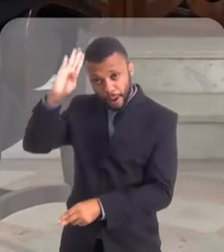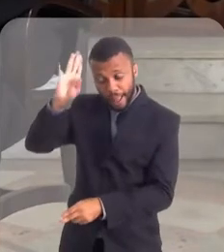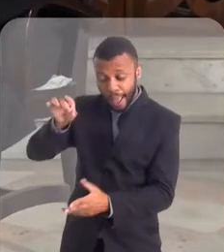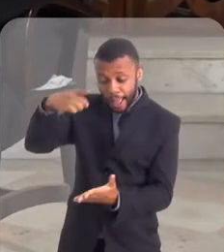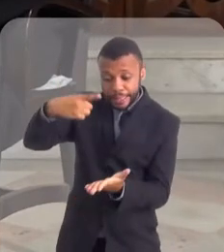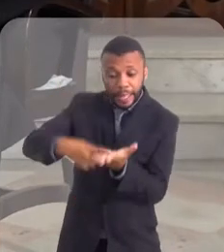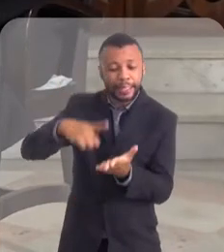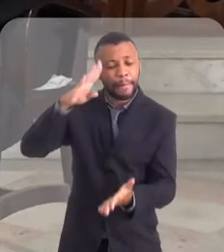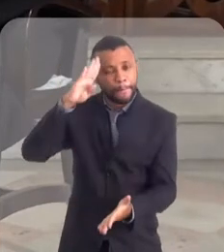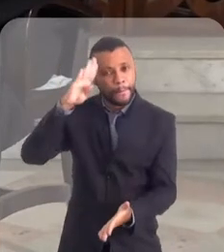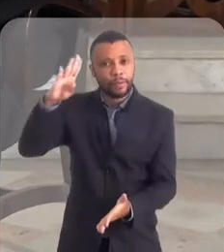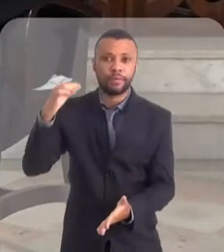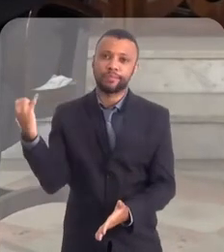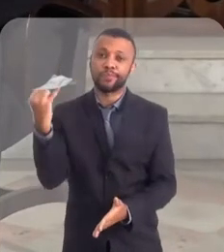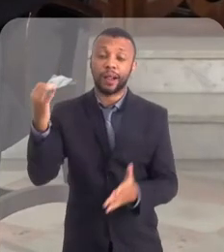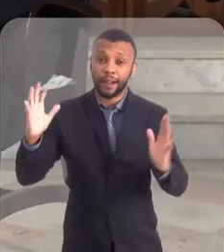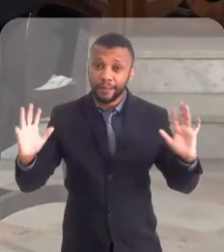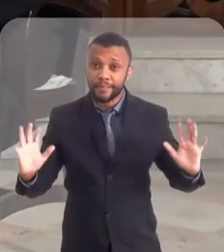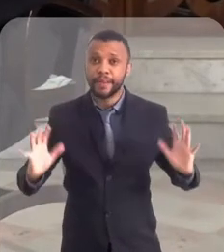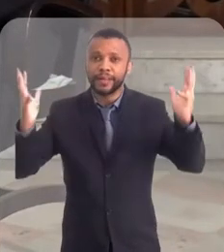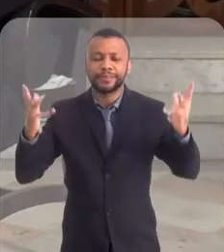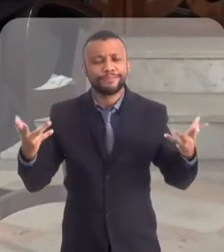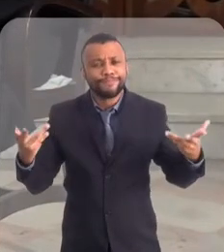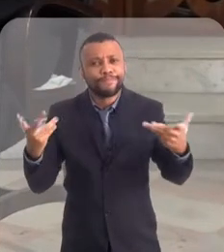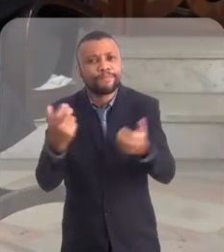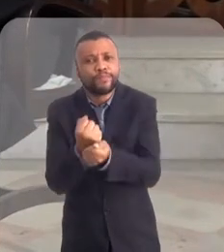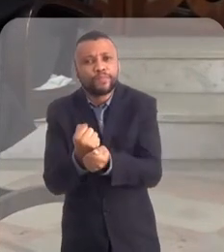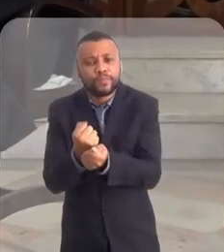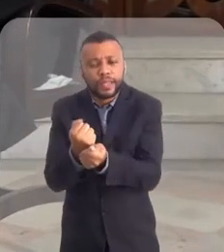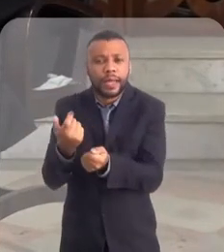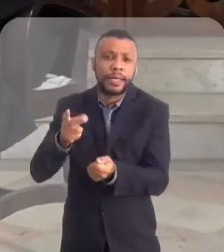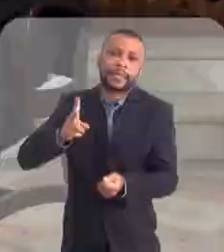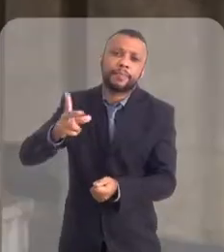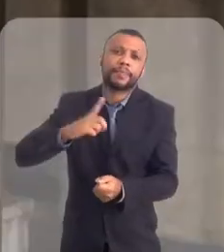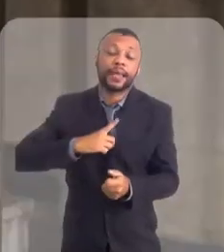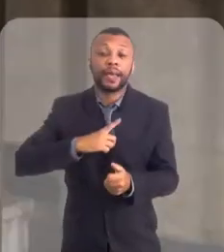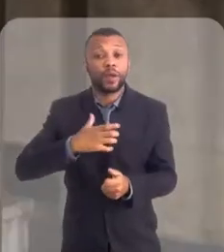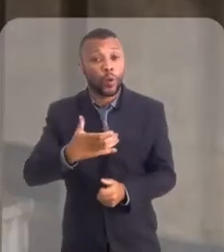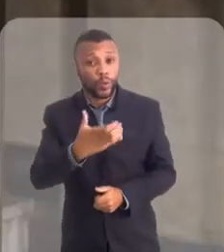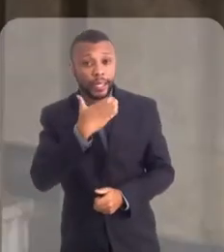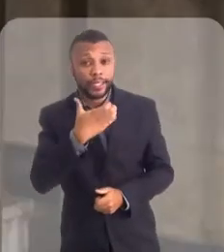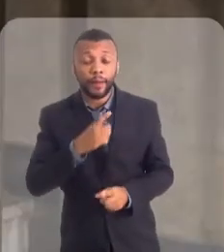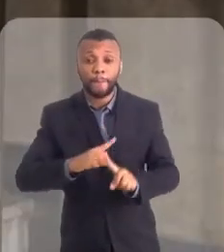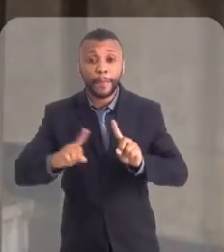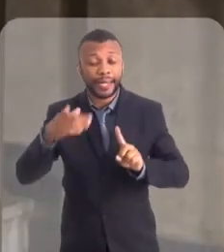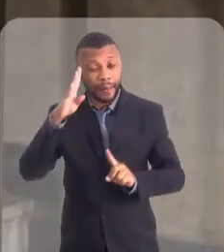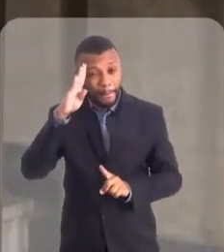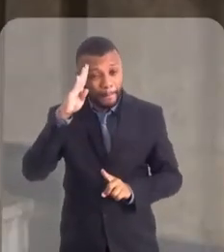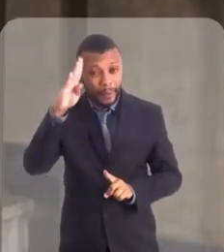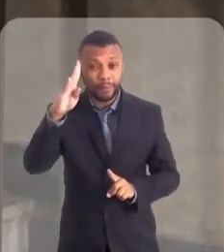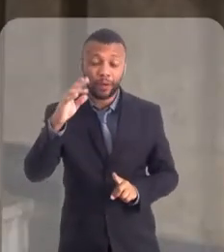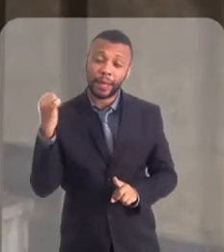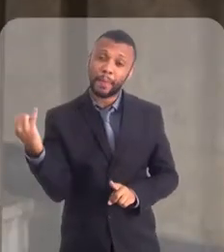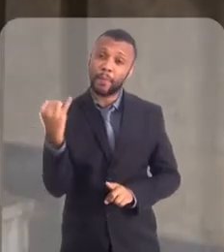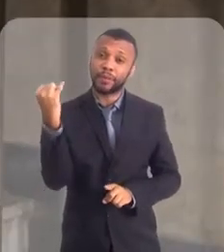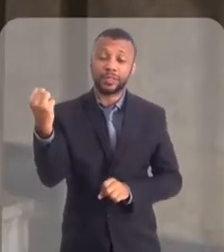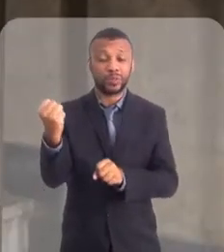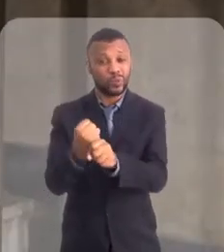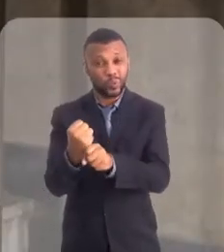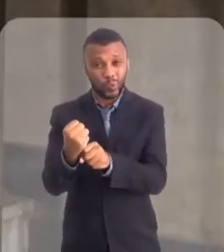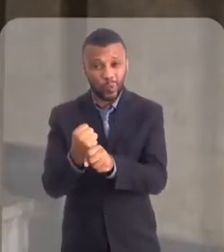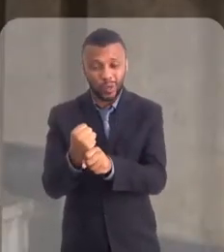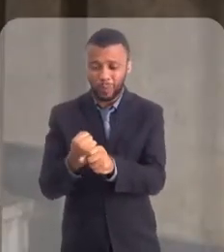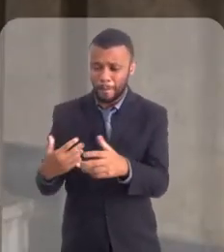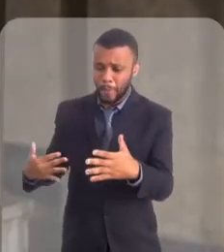é a data mais importante. Eu diria que a festa mais afetuosa costuma ser a do Natal. Mas, sem sombra de dúvida, a mais importante